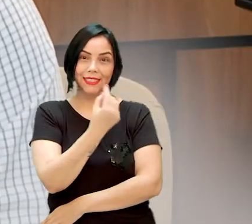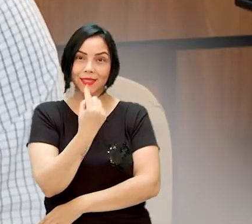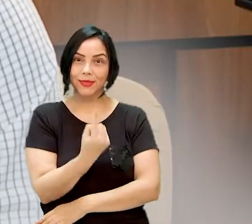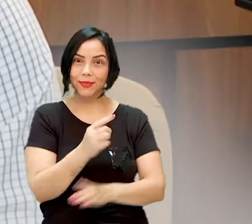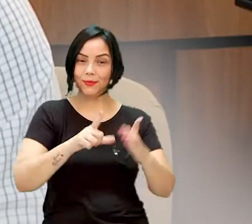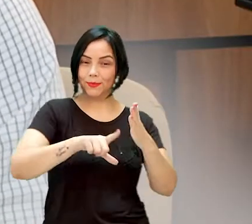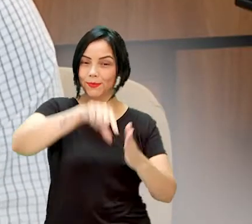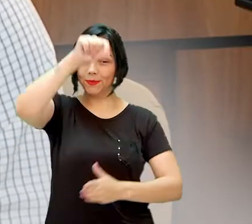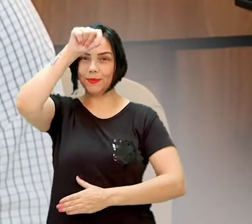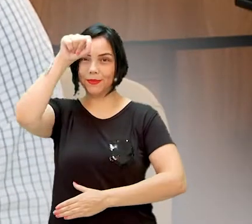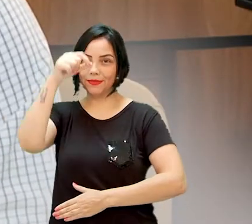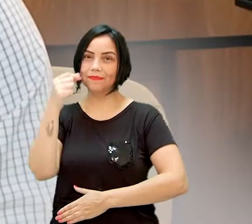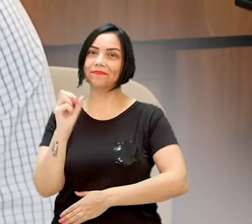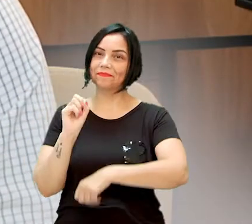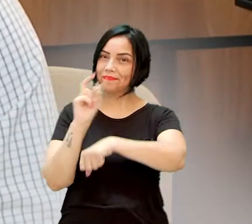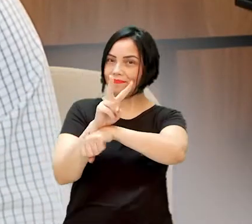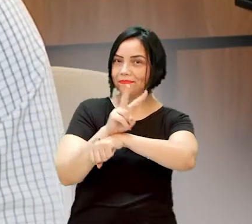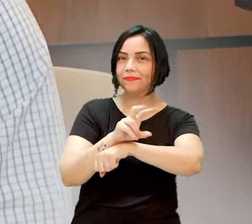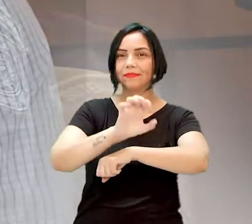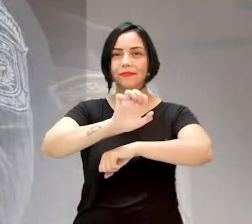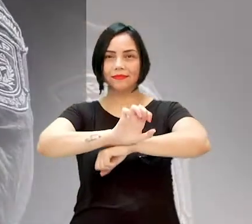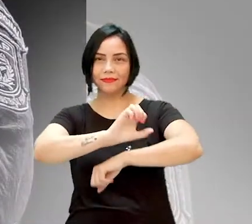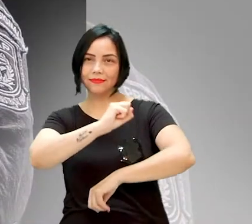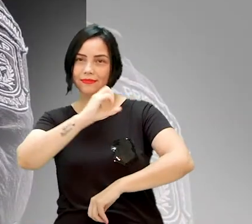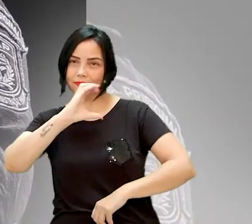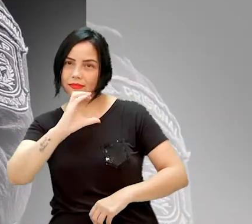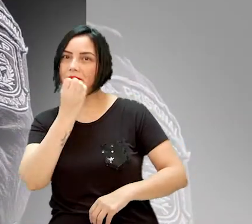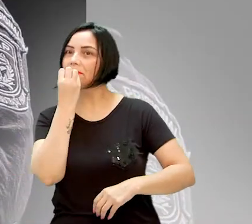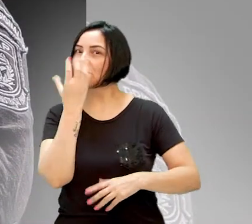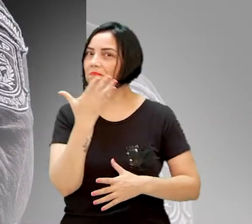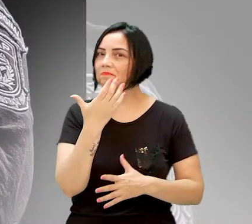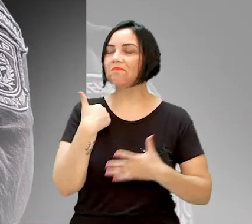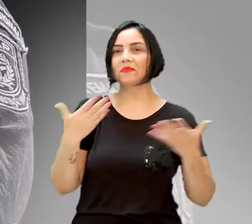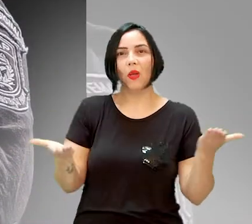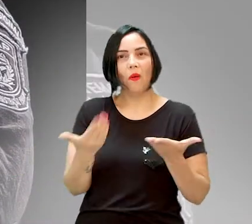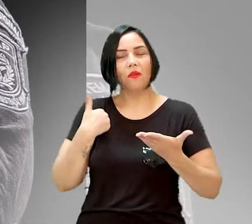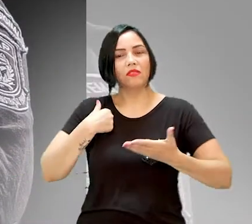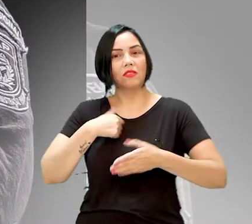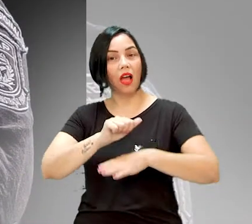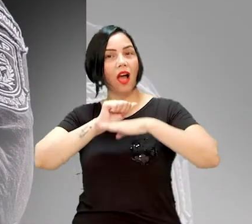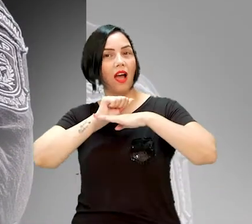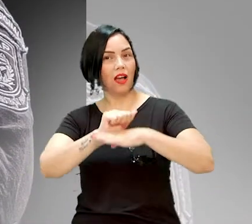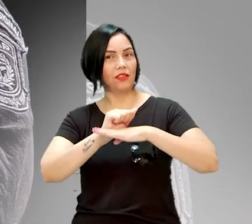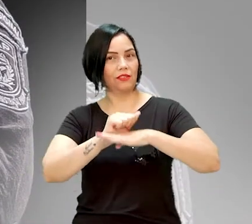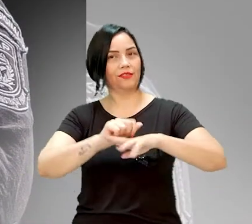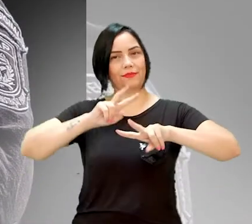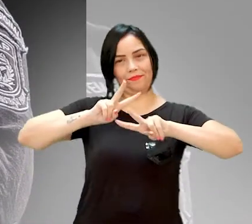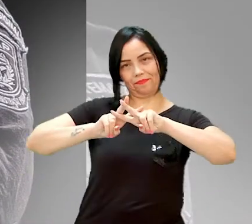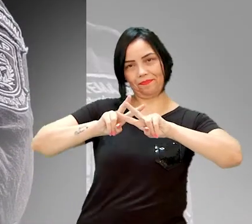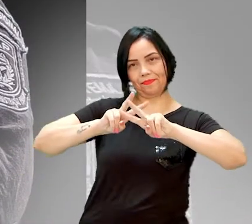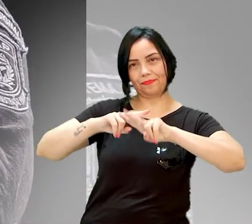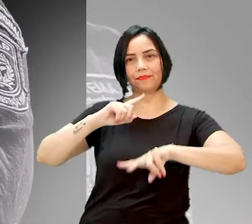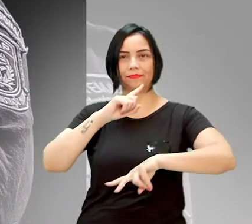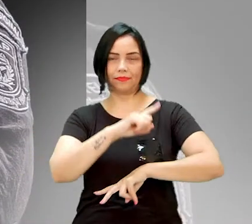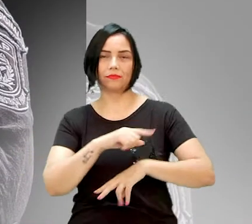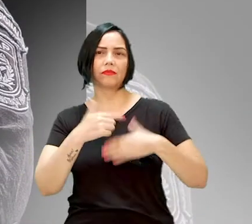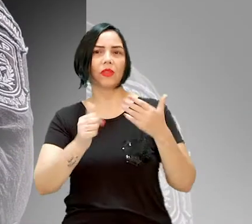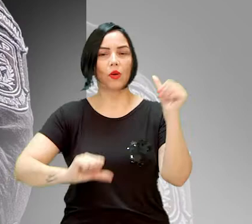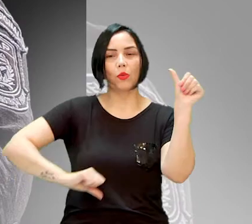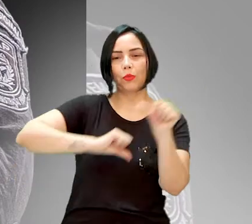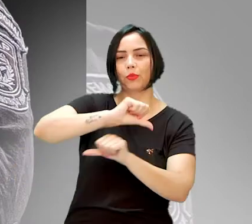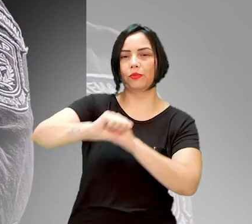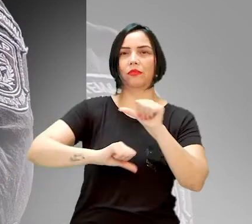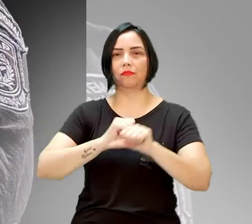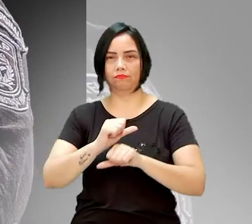na vaga de 61 a nível de Santa Catarina, né? Fui muito bem colocado e hoje sou agente penitenciário, né? Agora mudou a moneclatura, sou